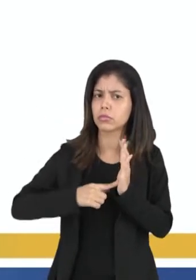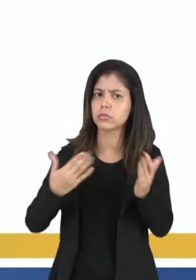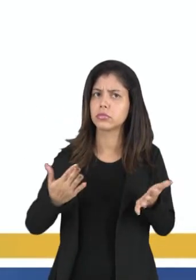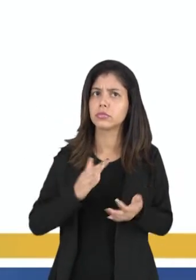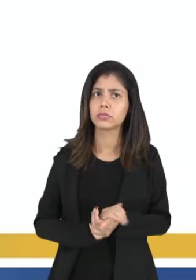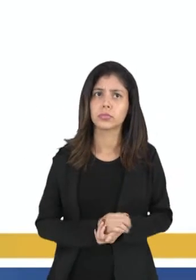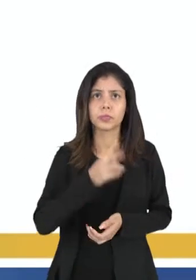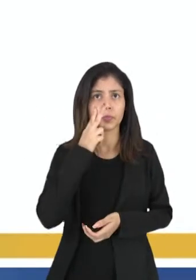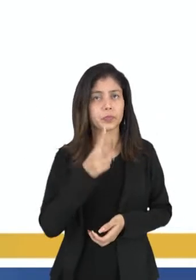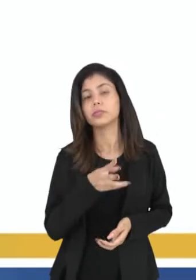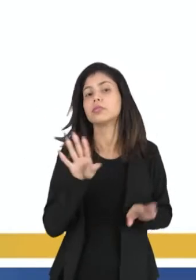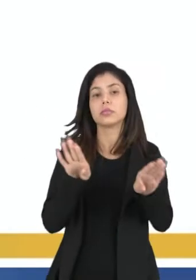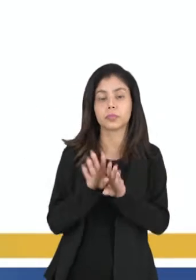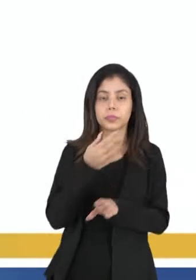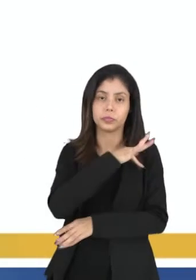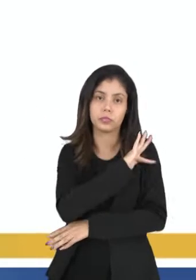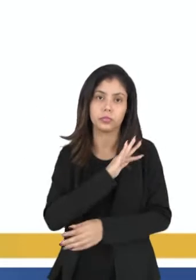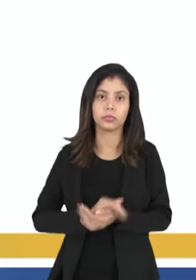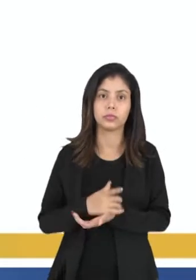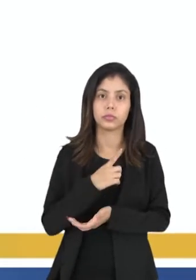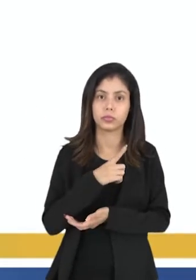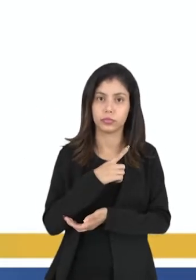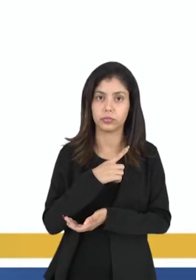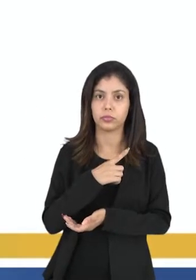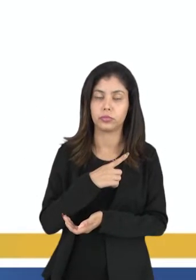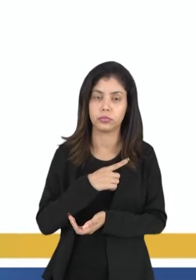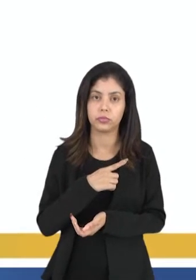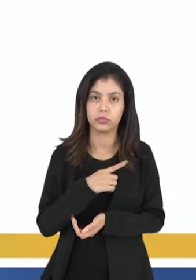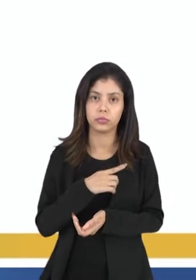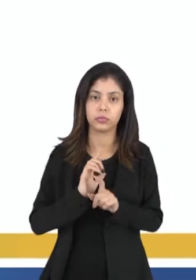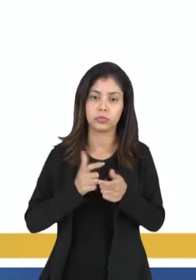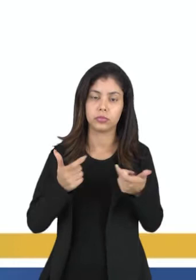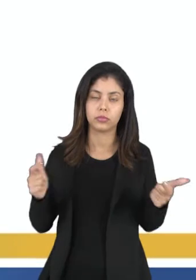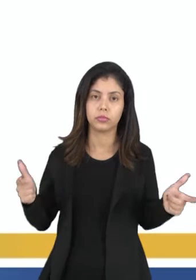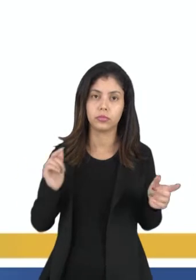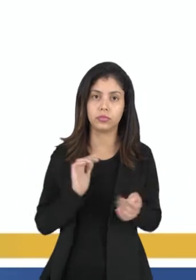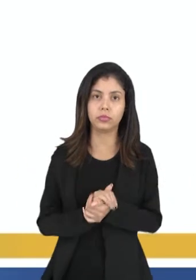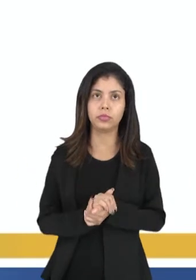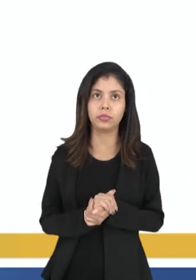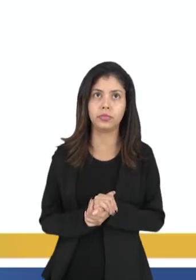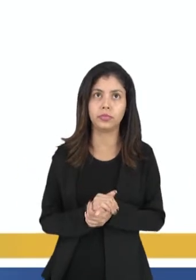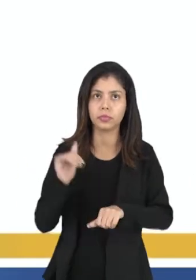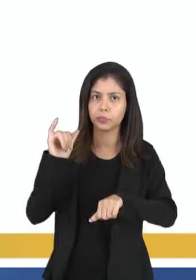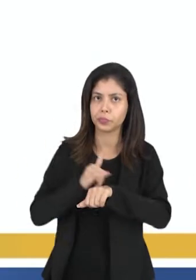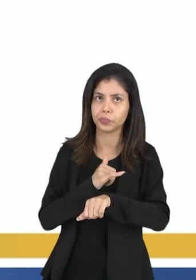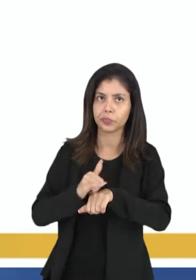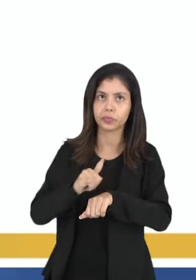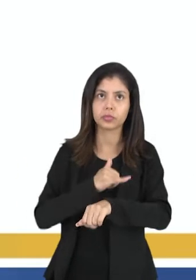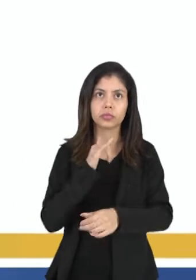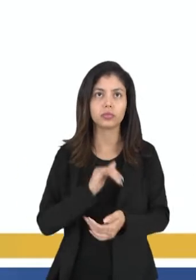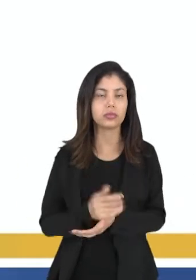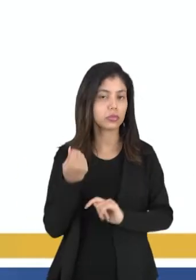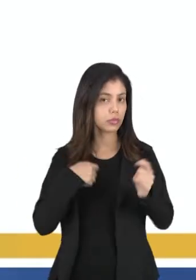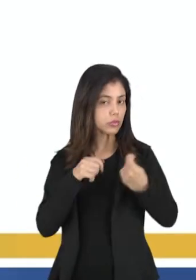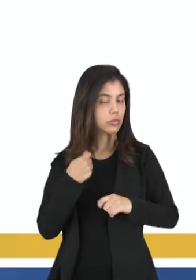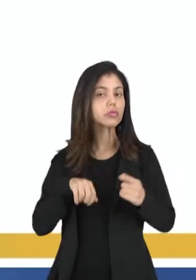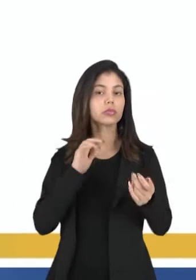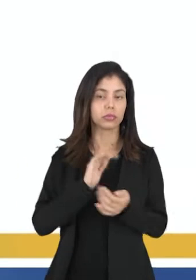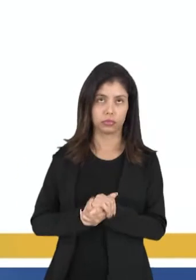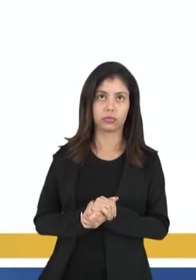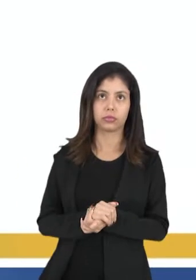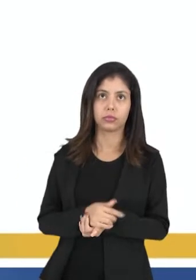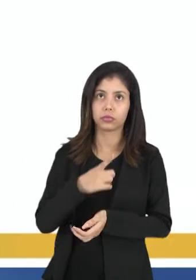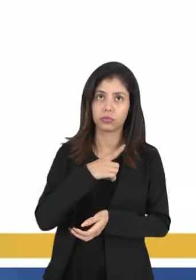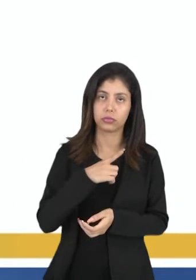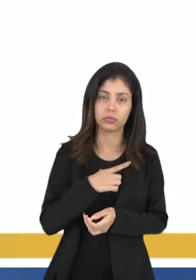Vimos que até a faculdade, tidas em maior apreço, como as estratégias, a economia retórica,